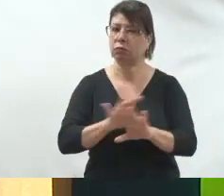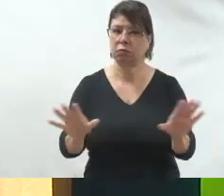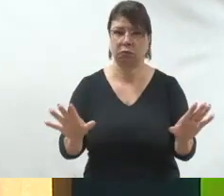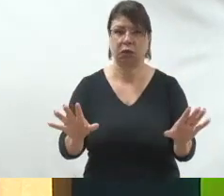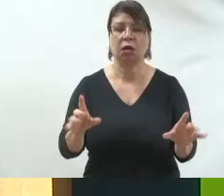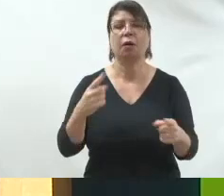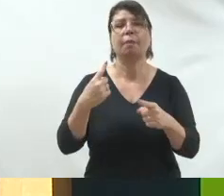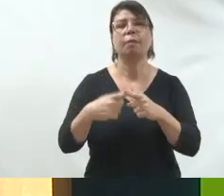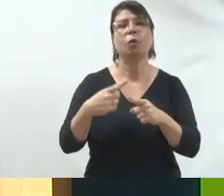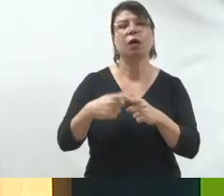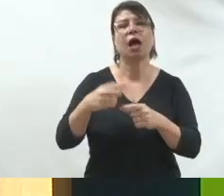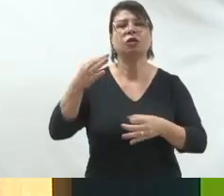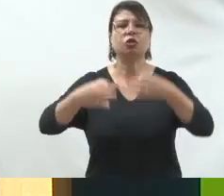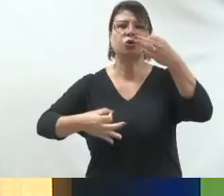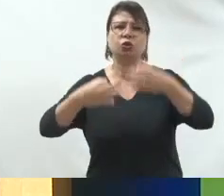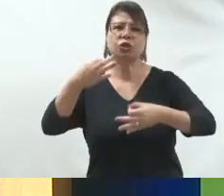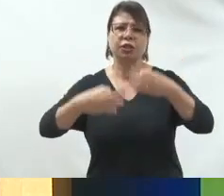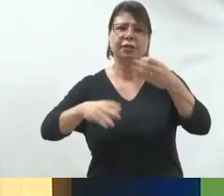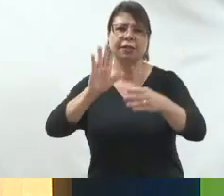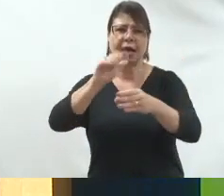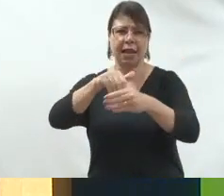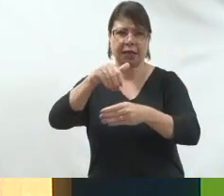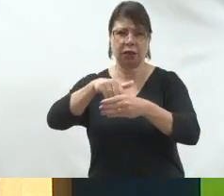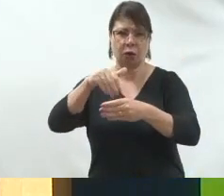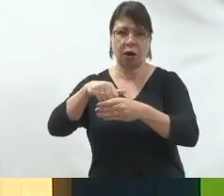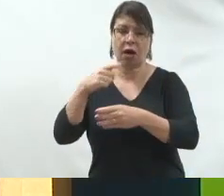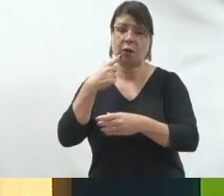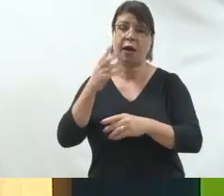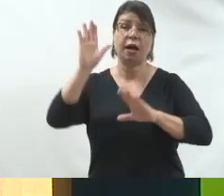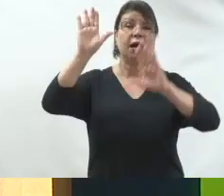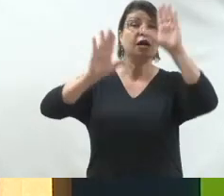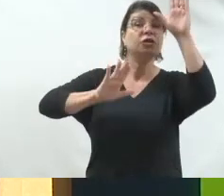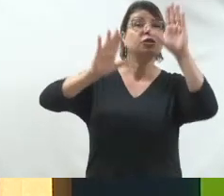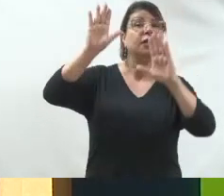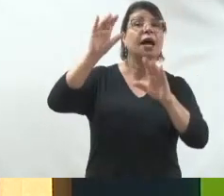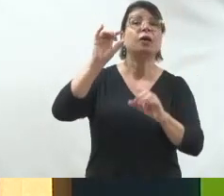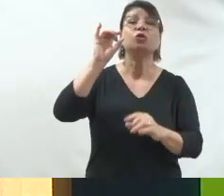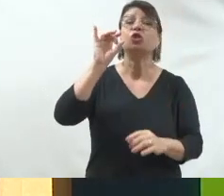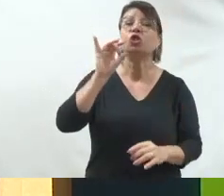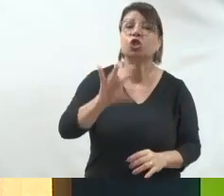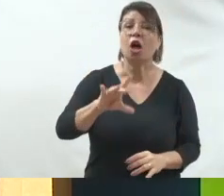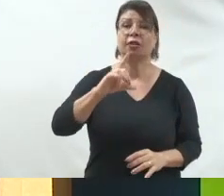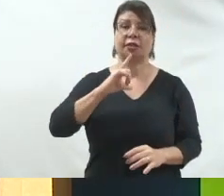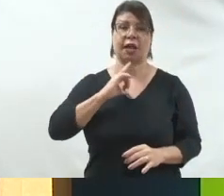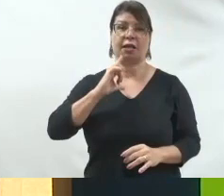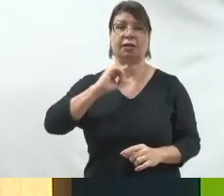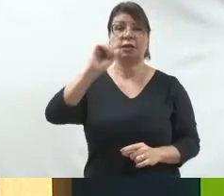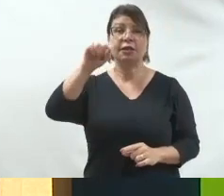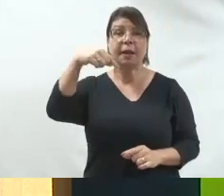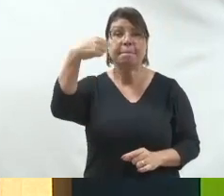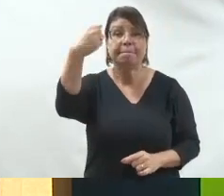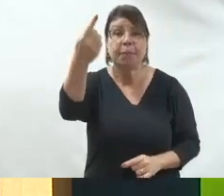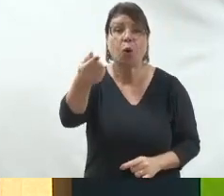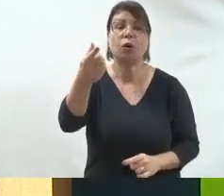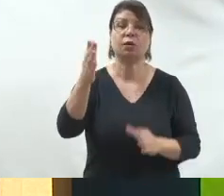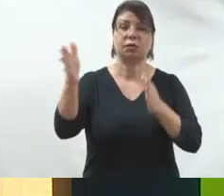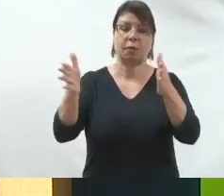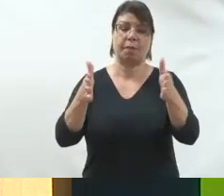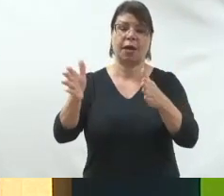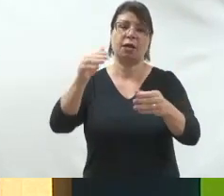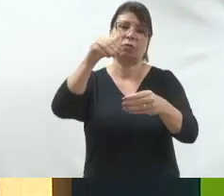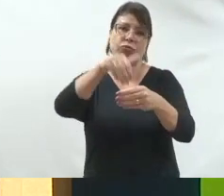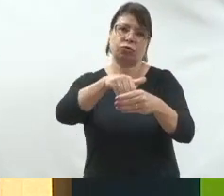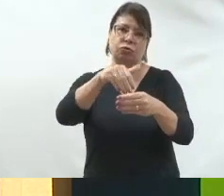justiça eleitoral ela entende o seguinte que só existe candidato após a homologação das candidaturas que ocorrem após as convenções